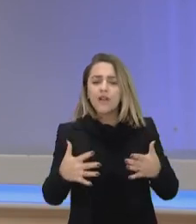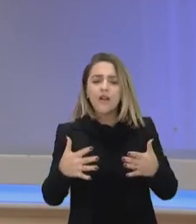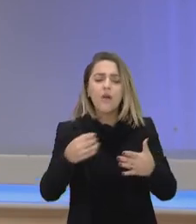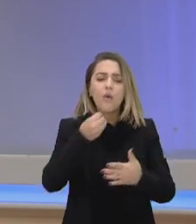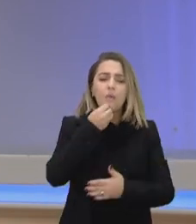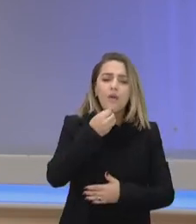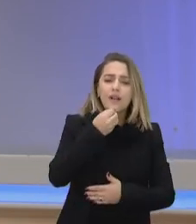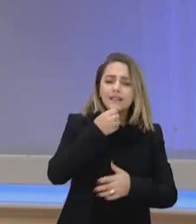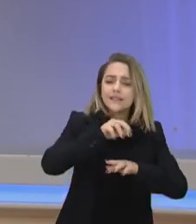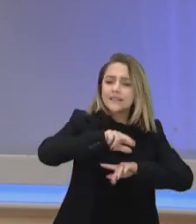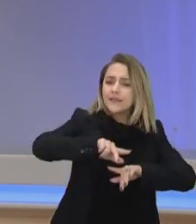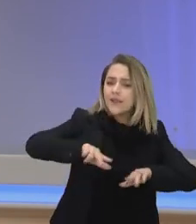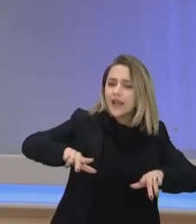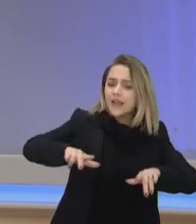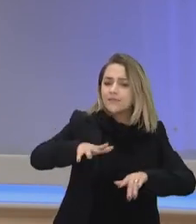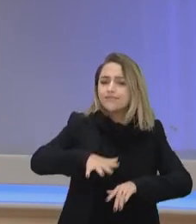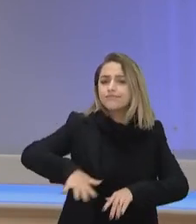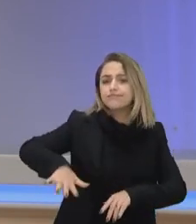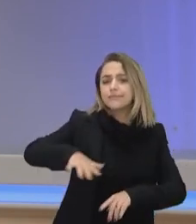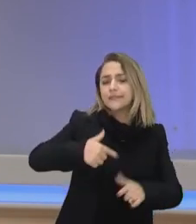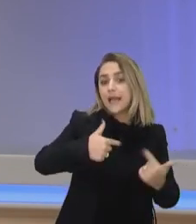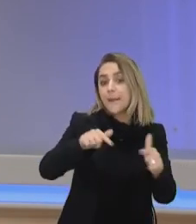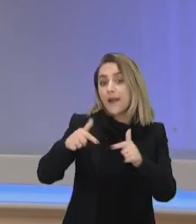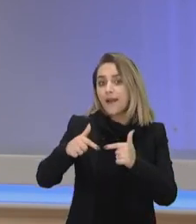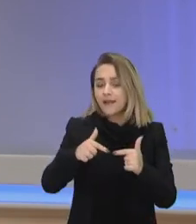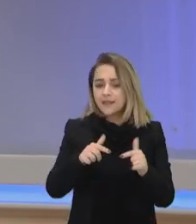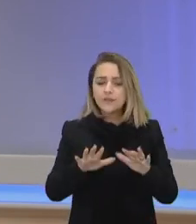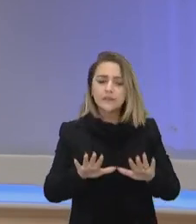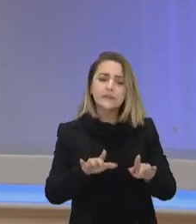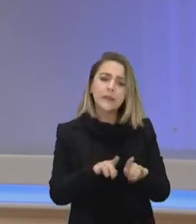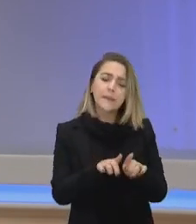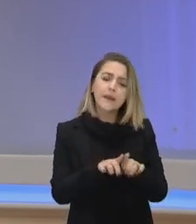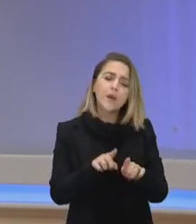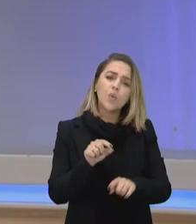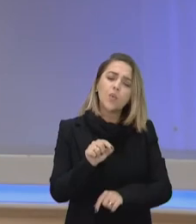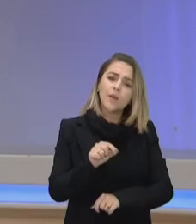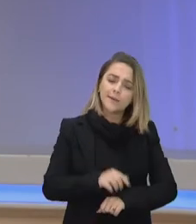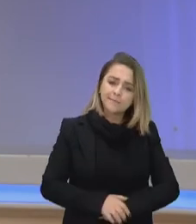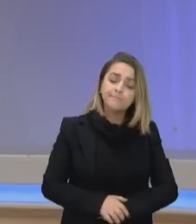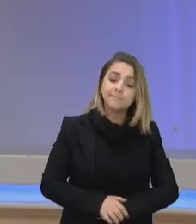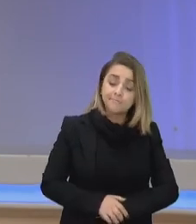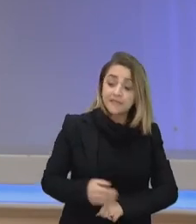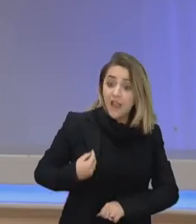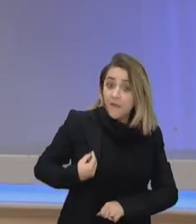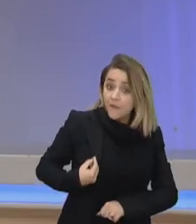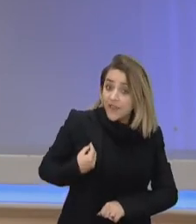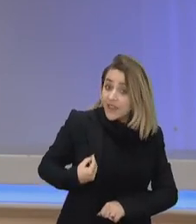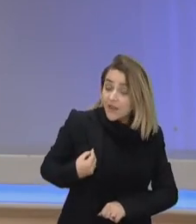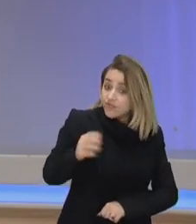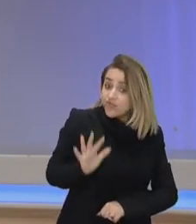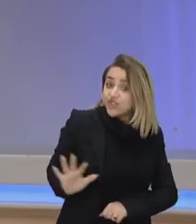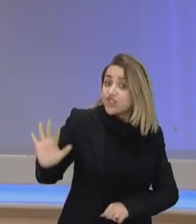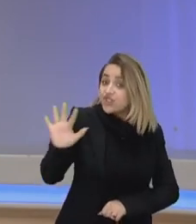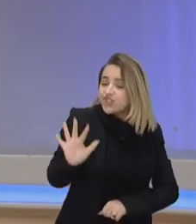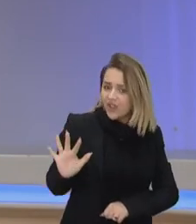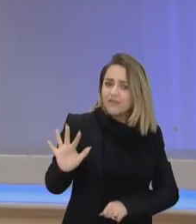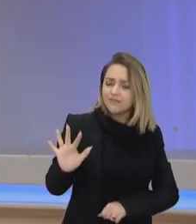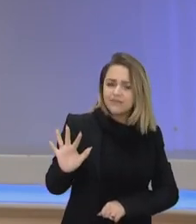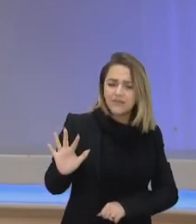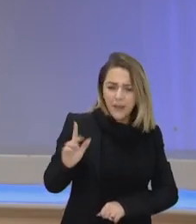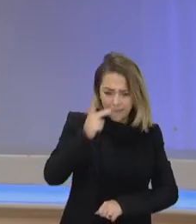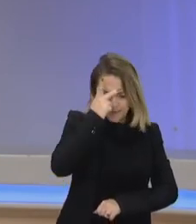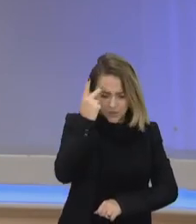de trabalho, né? Como também para a vida como um todo, né? Para a satisfação